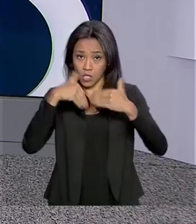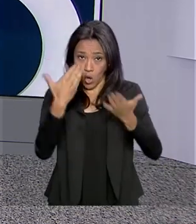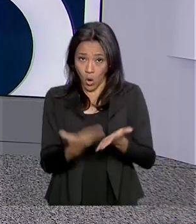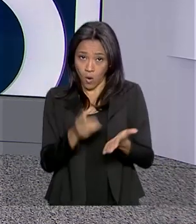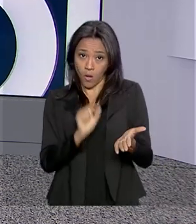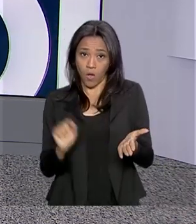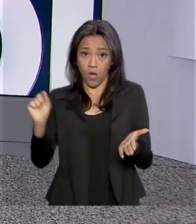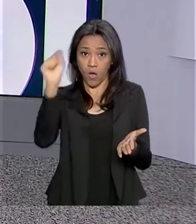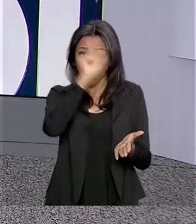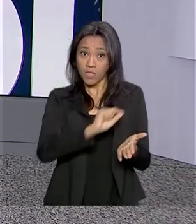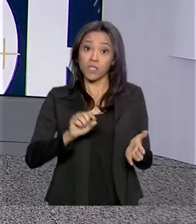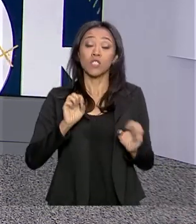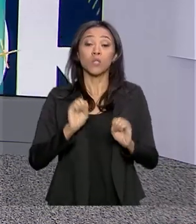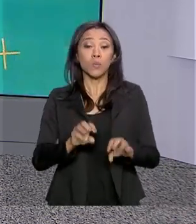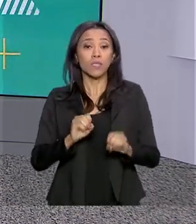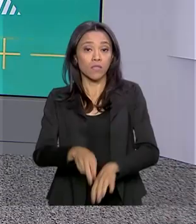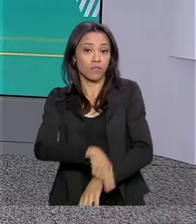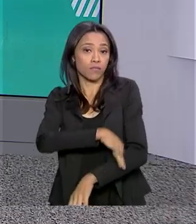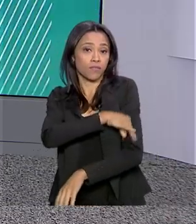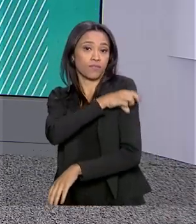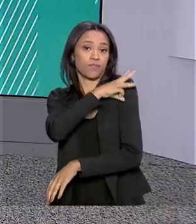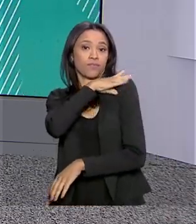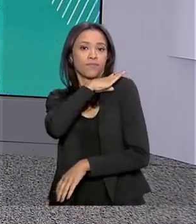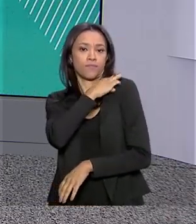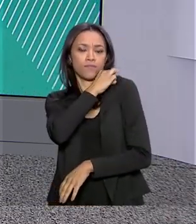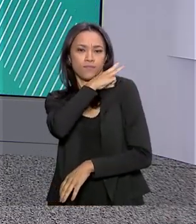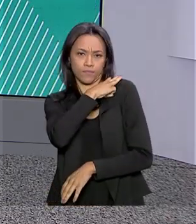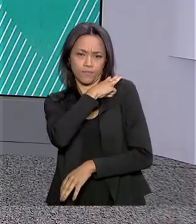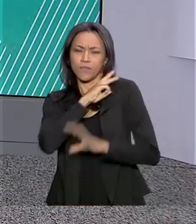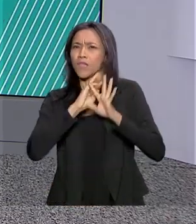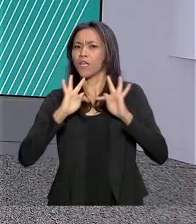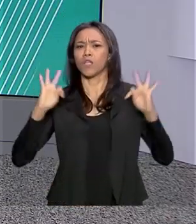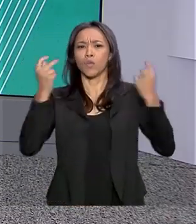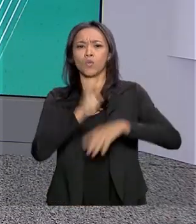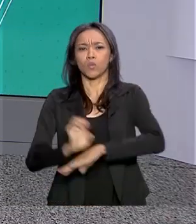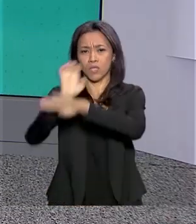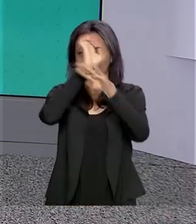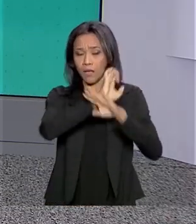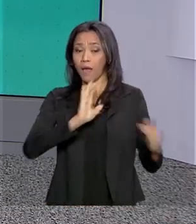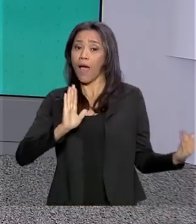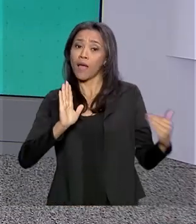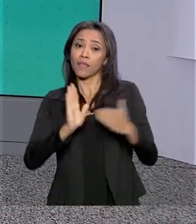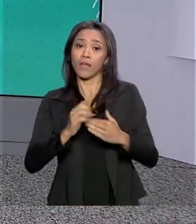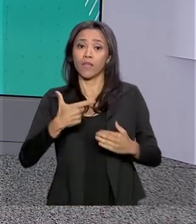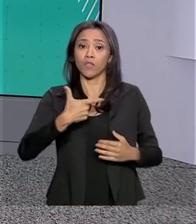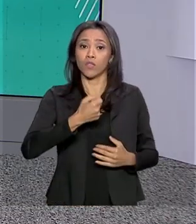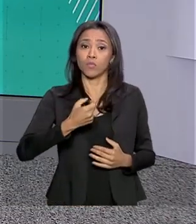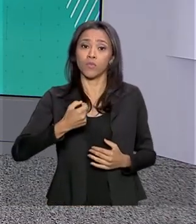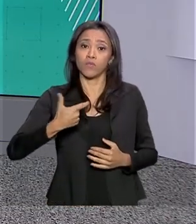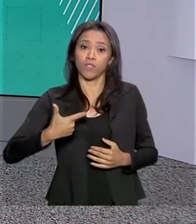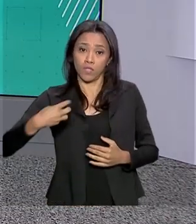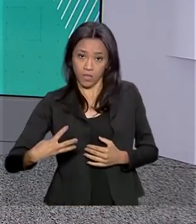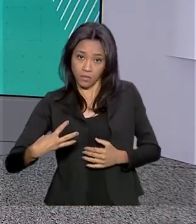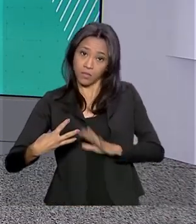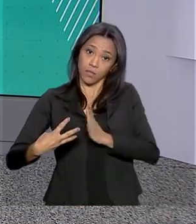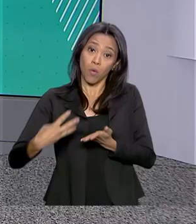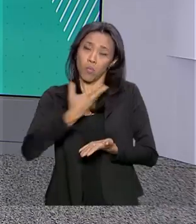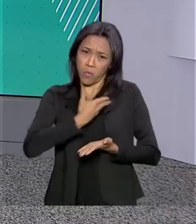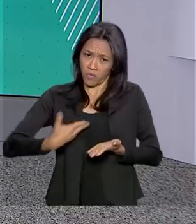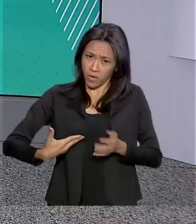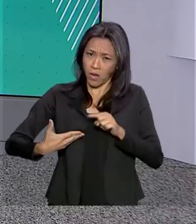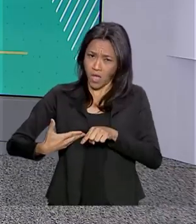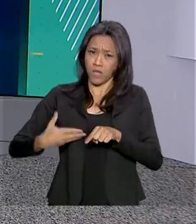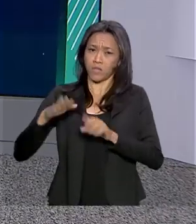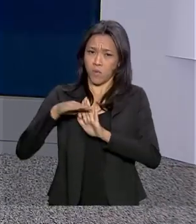de educação básica por este sistema em todos os estados até 2023. Para o governo, o programa deve